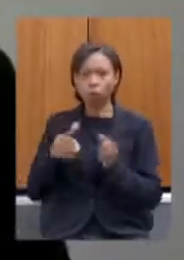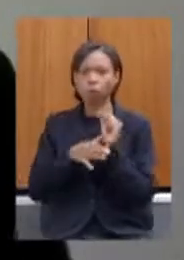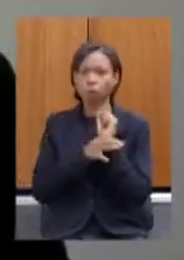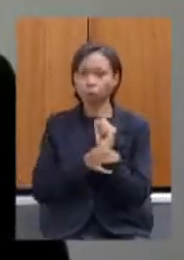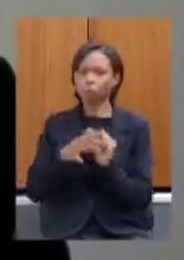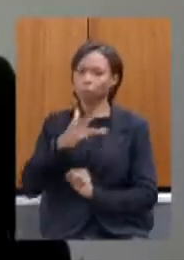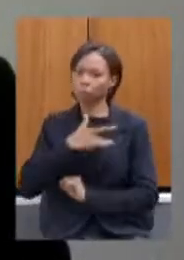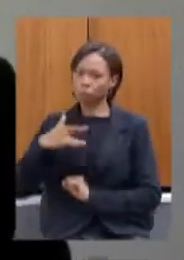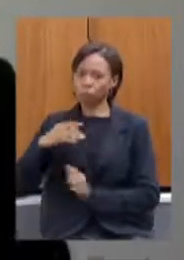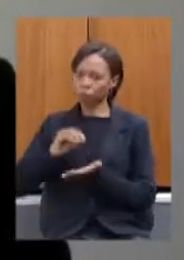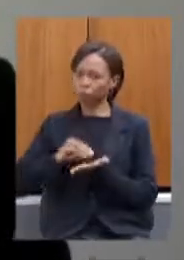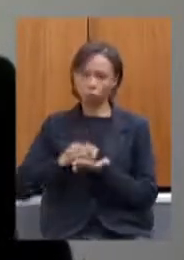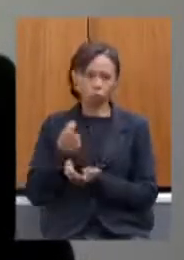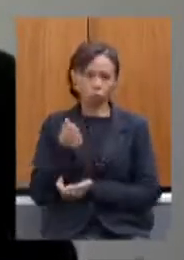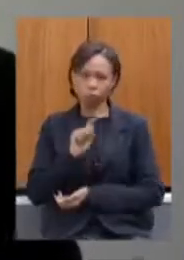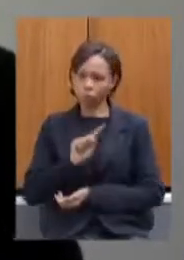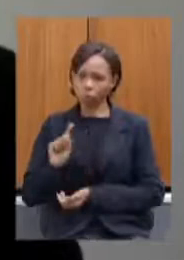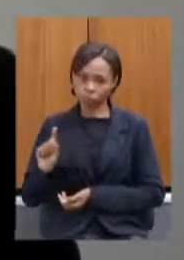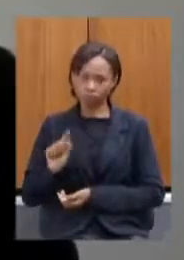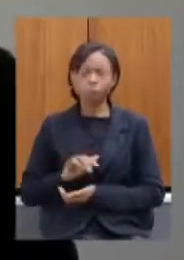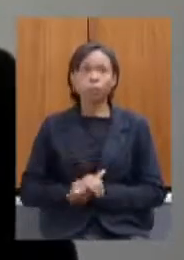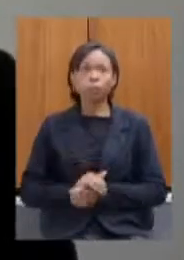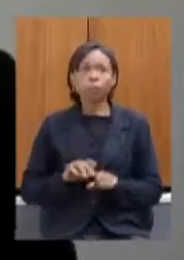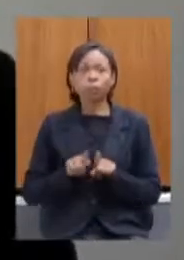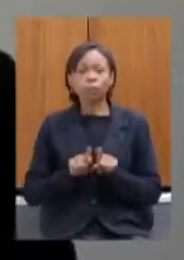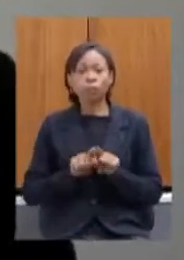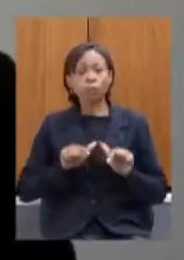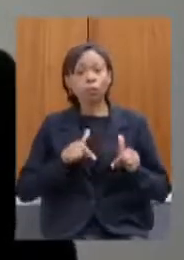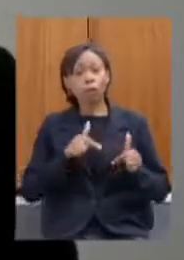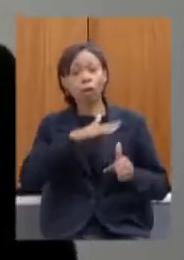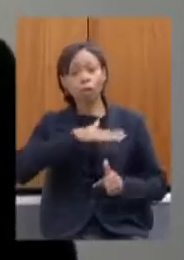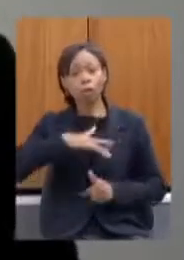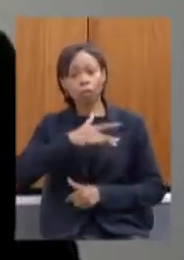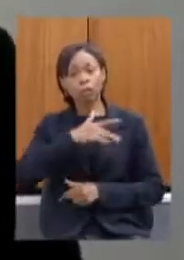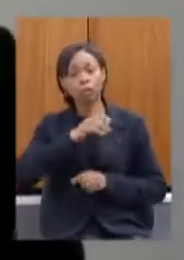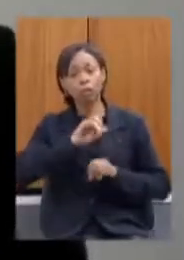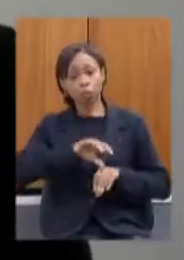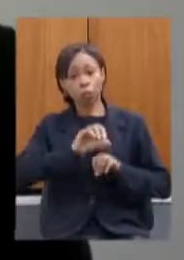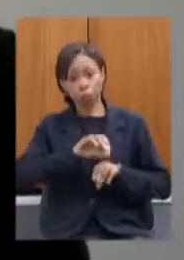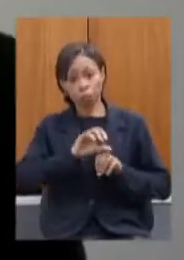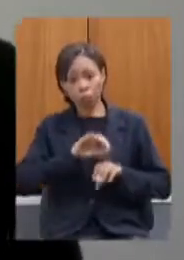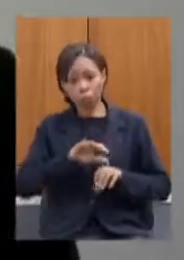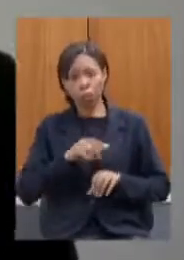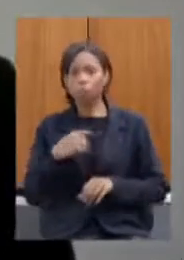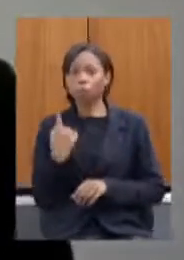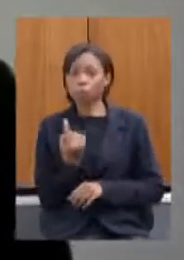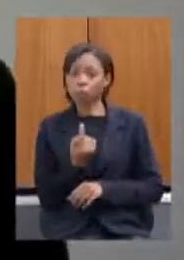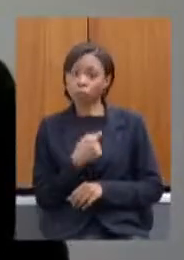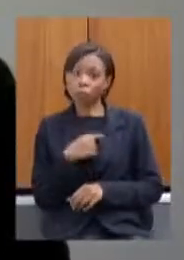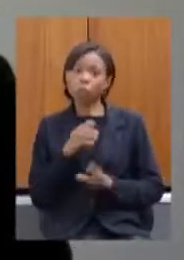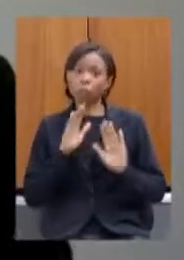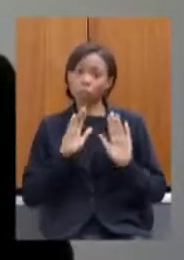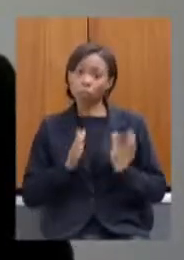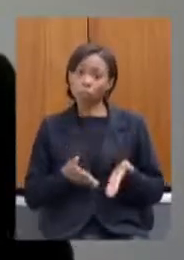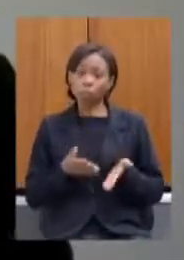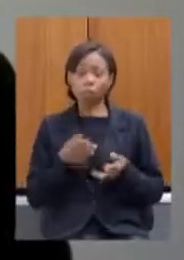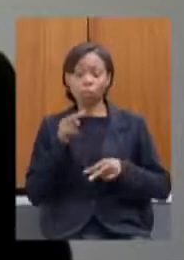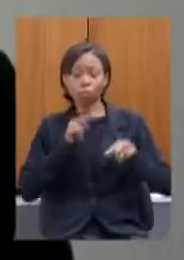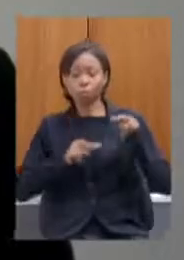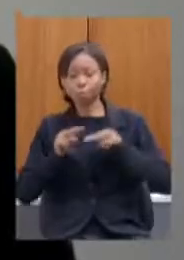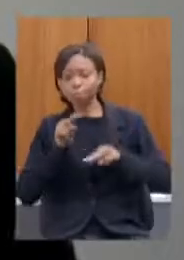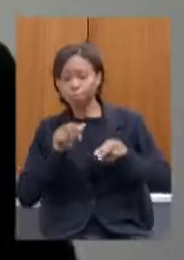recurso para isso com relação a execução da educação nós temos executado a nossa avaliação